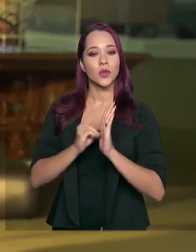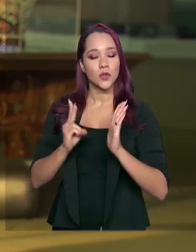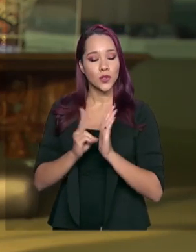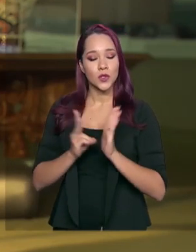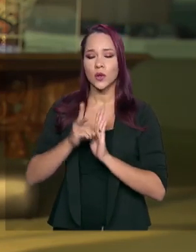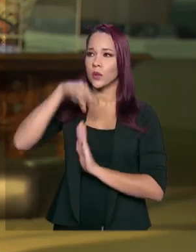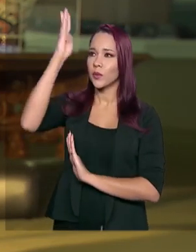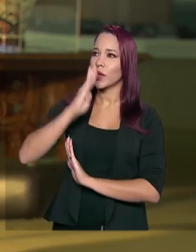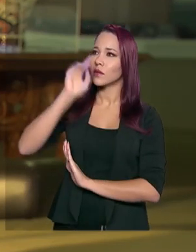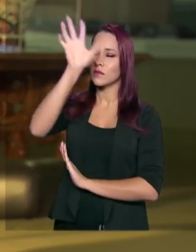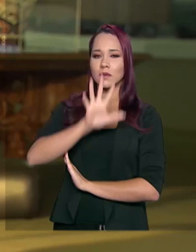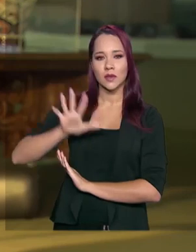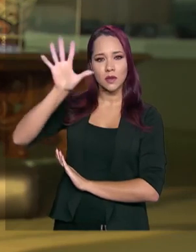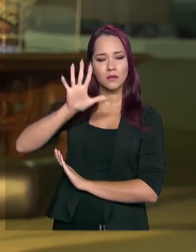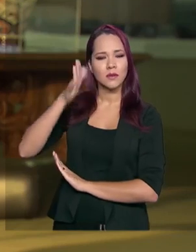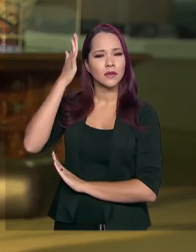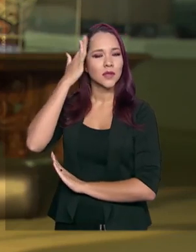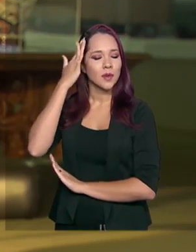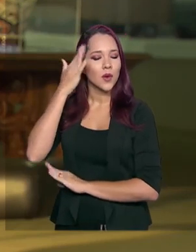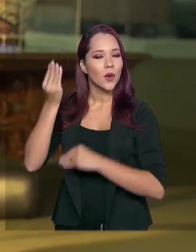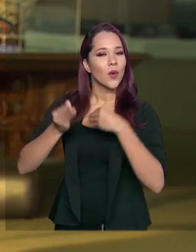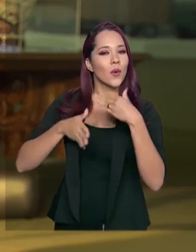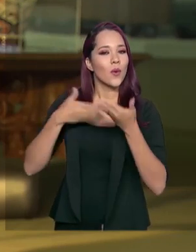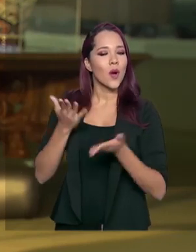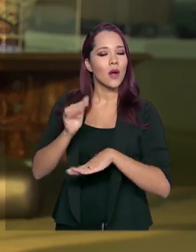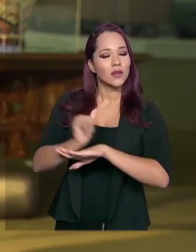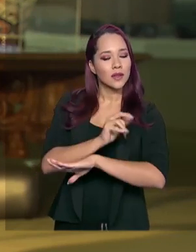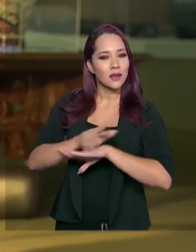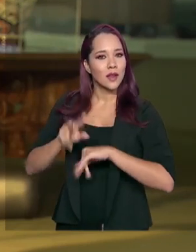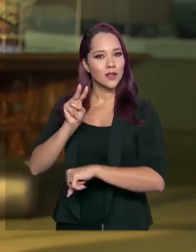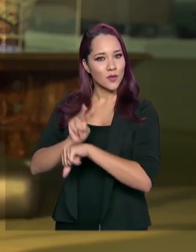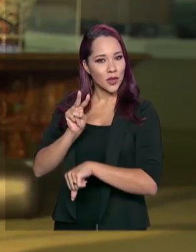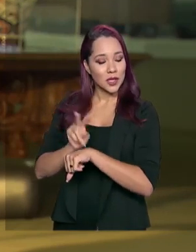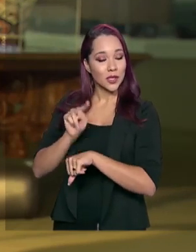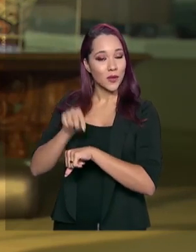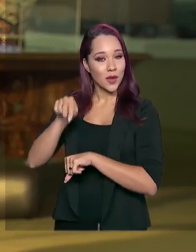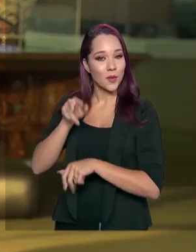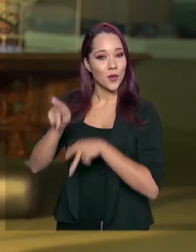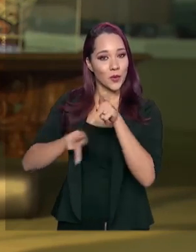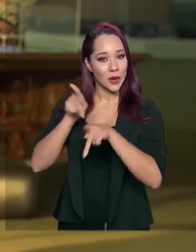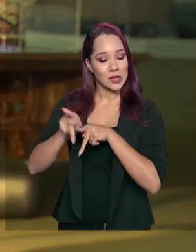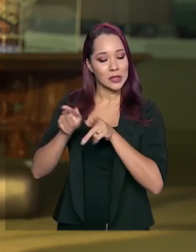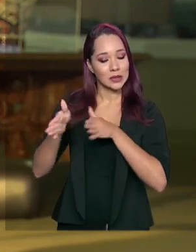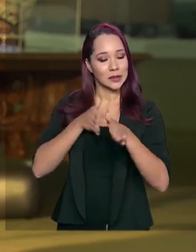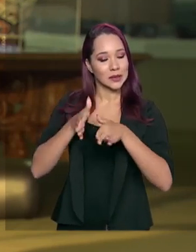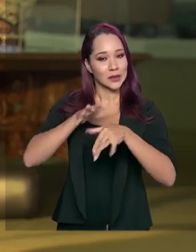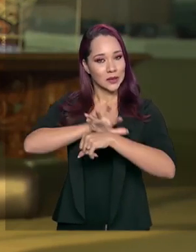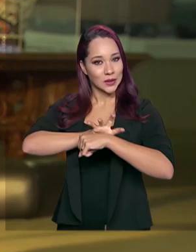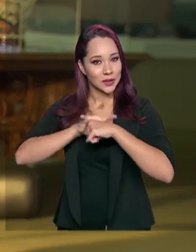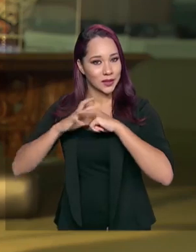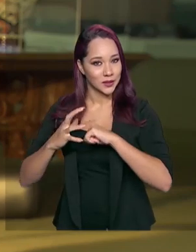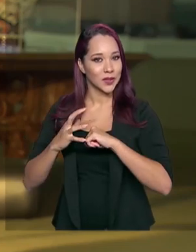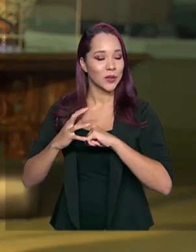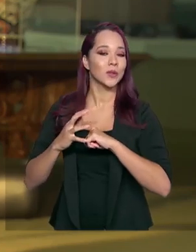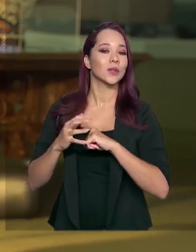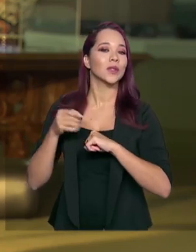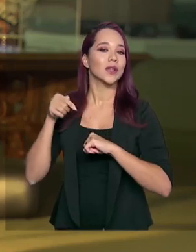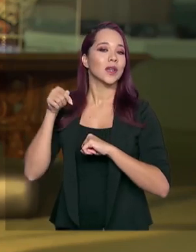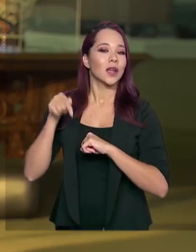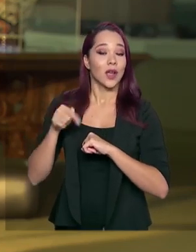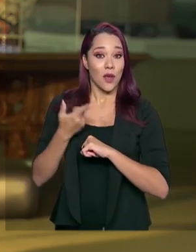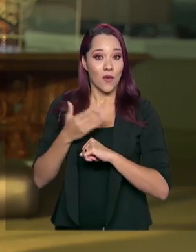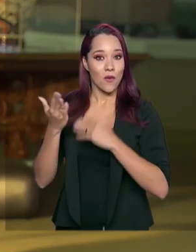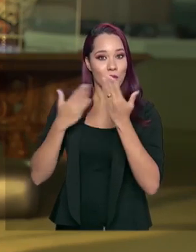todo o Brasil. E para saber sobre as ações de proteção a essa população durante a pandemia do novo coronavírus,